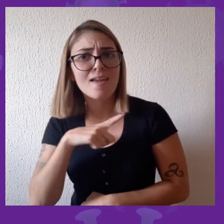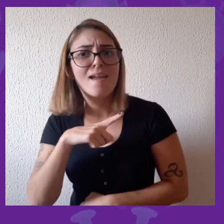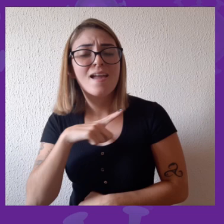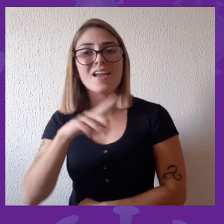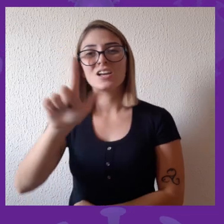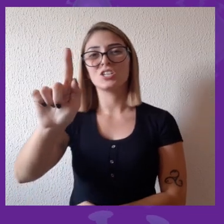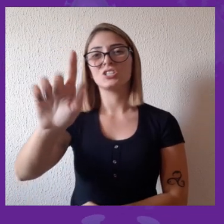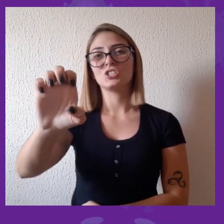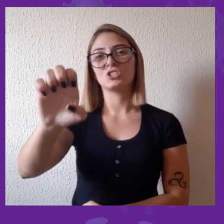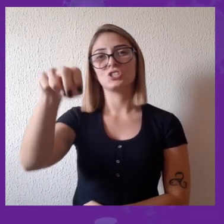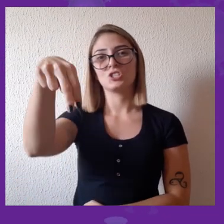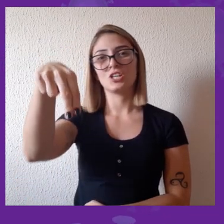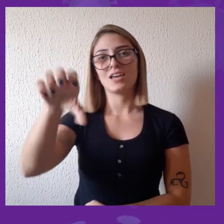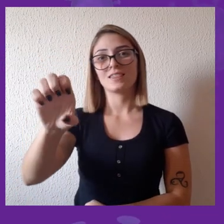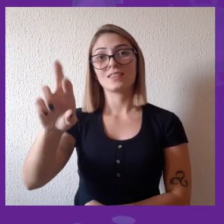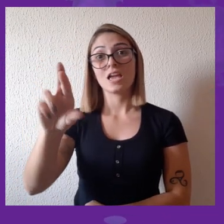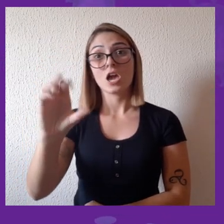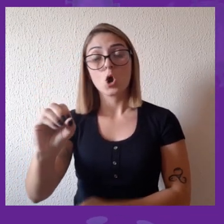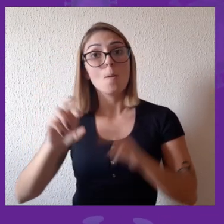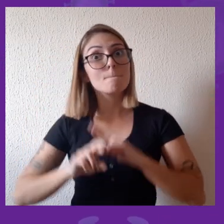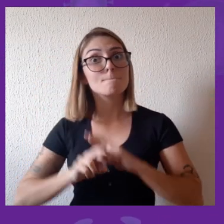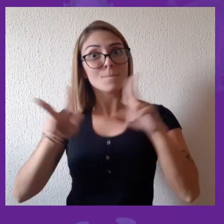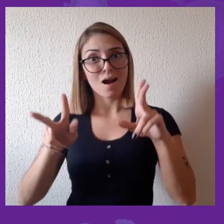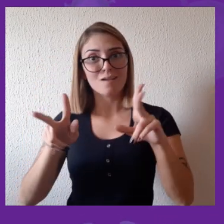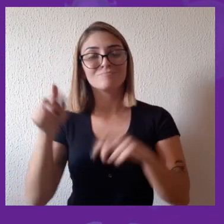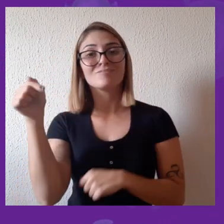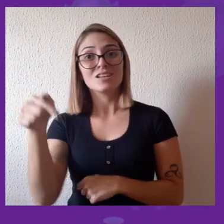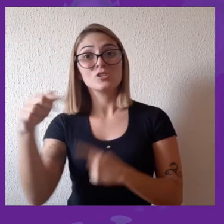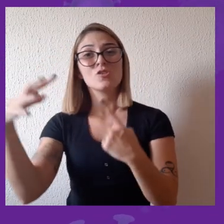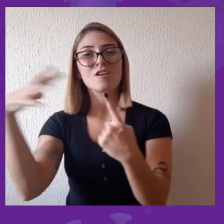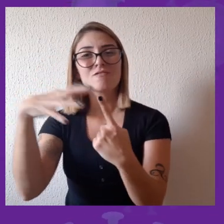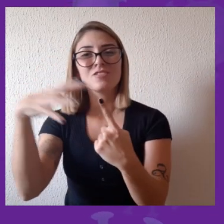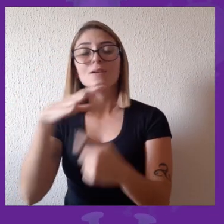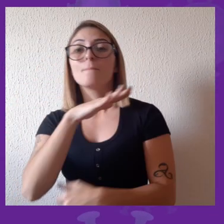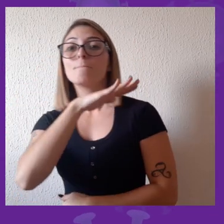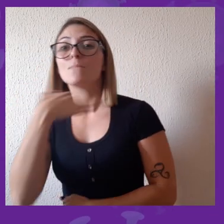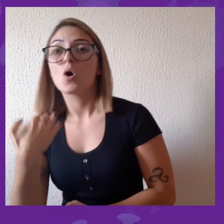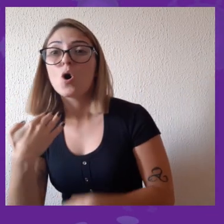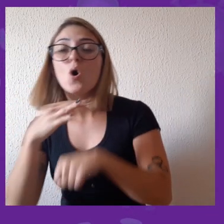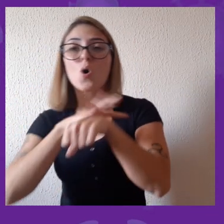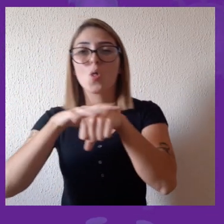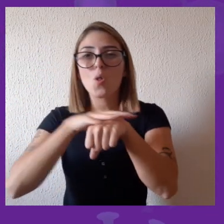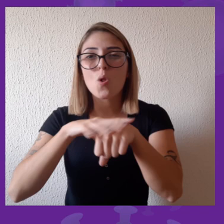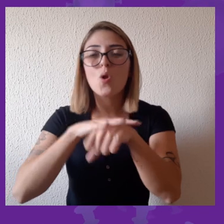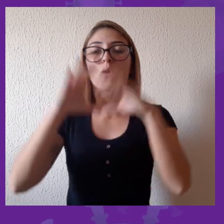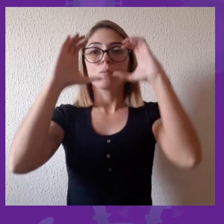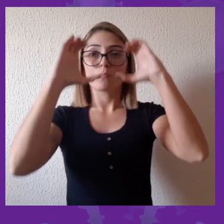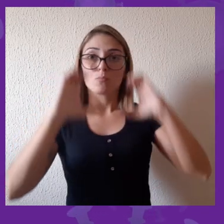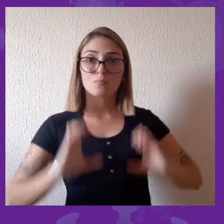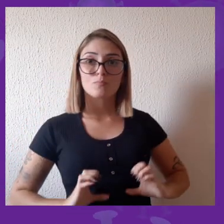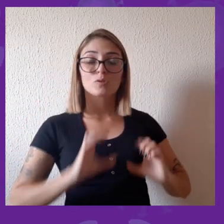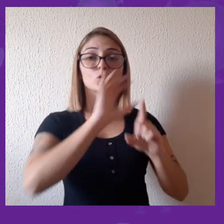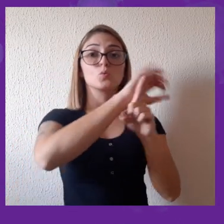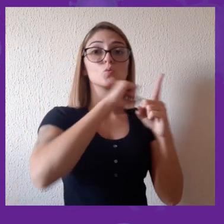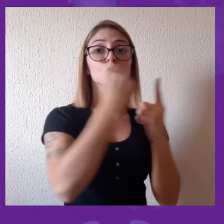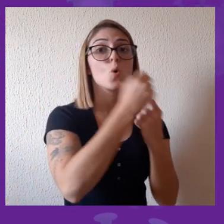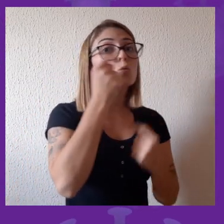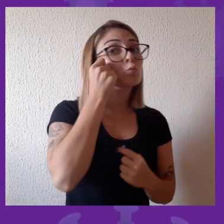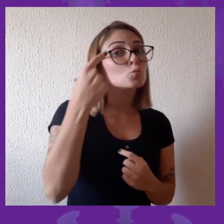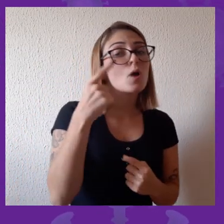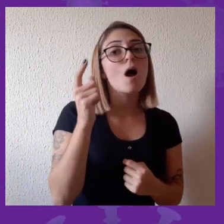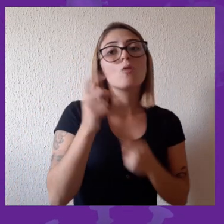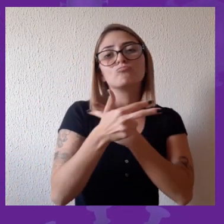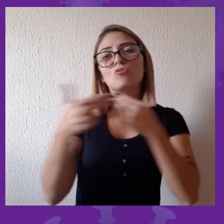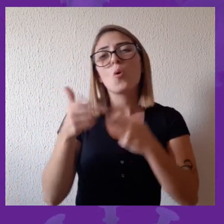diferenças biológicas também que determinam diferenças de evolução clínica e de mortalidade por